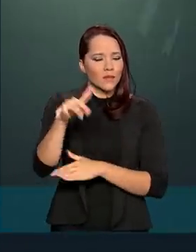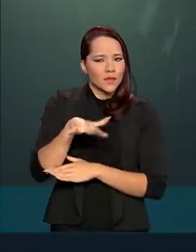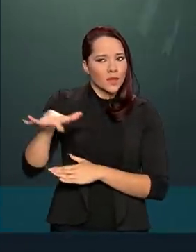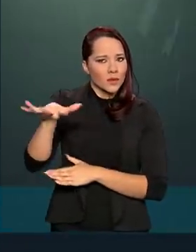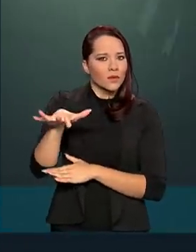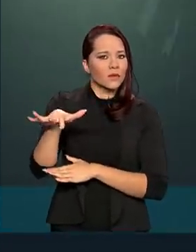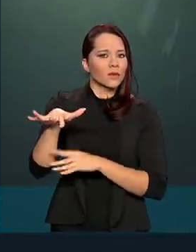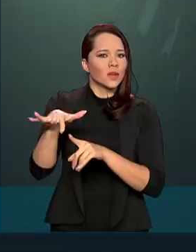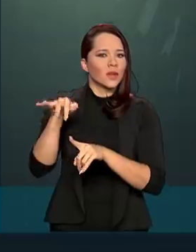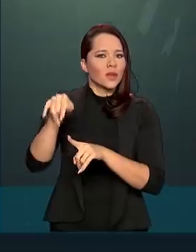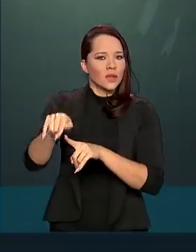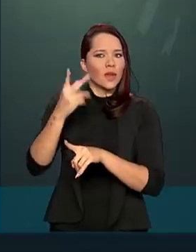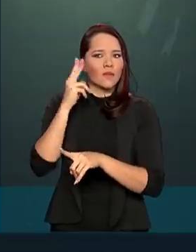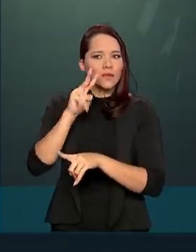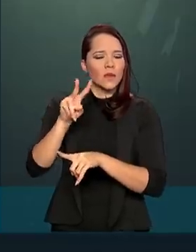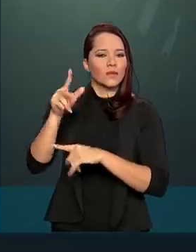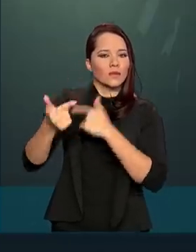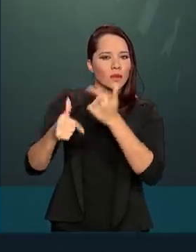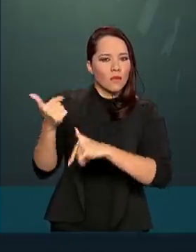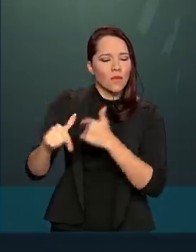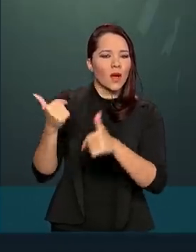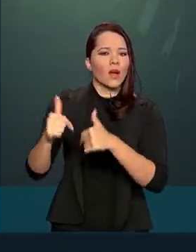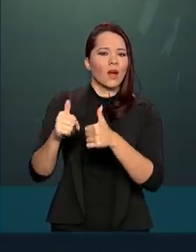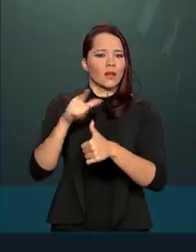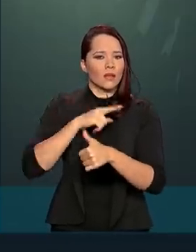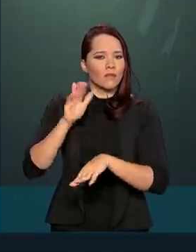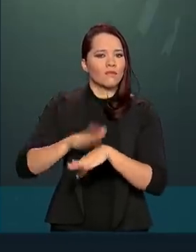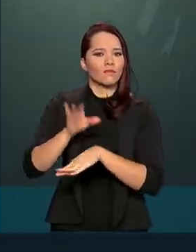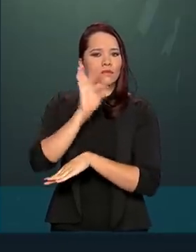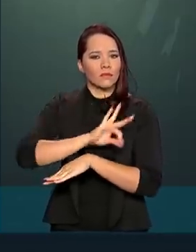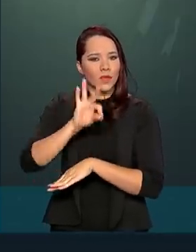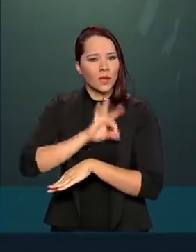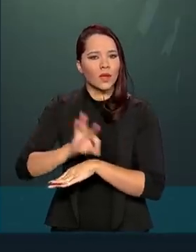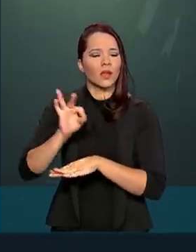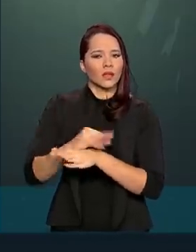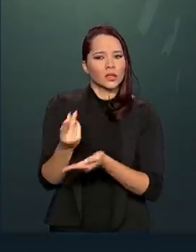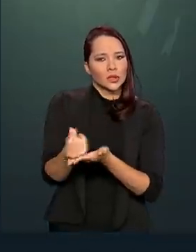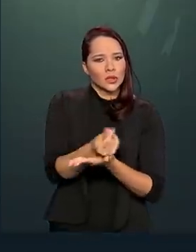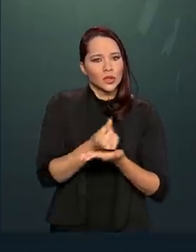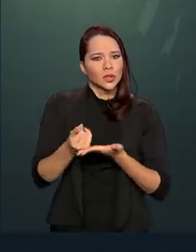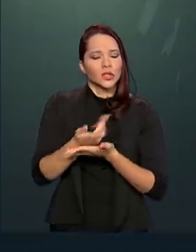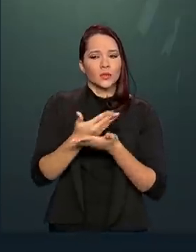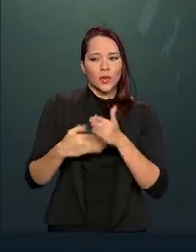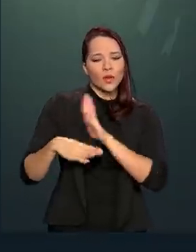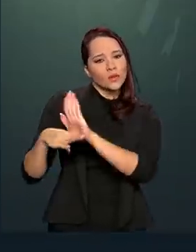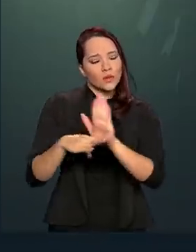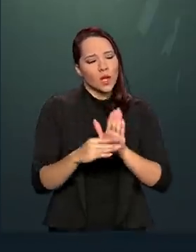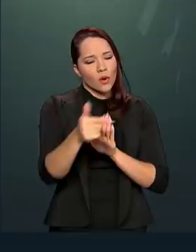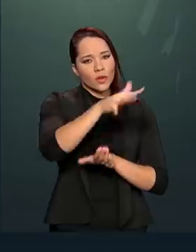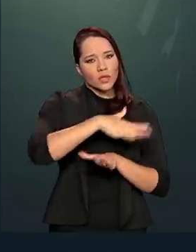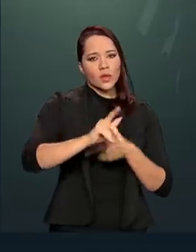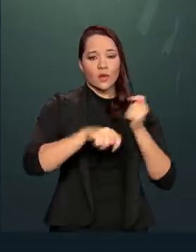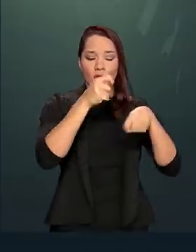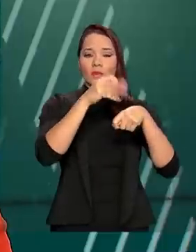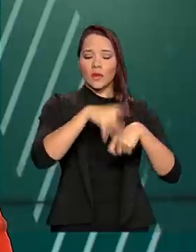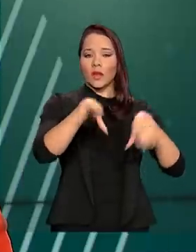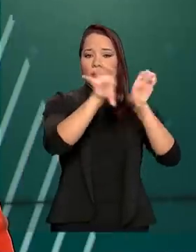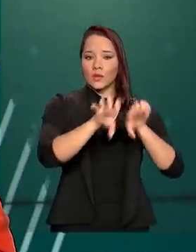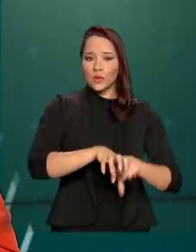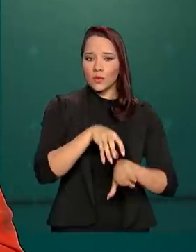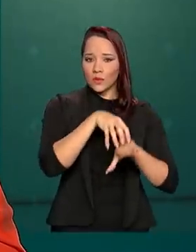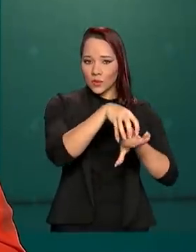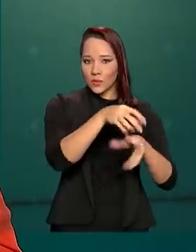dinâmico em ponto de vista de emprego, de geração de renda, de multiplicadores para outros setores da economia, que é a infraestrutura.